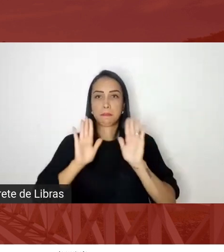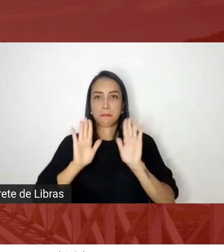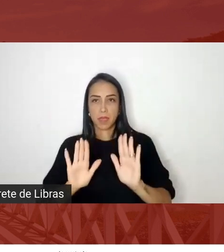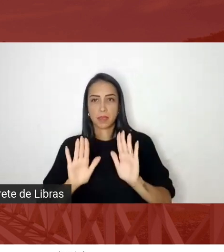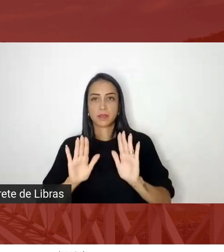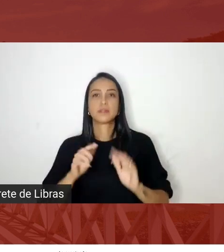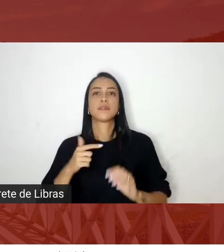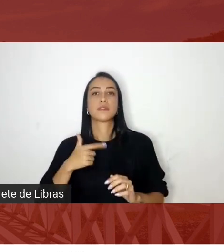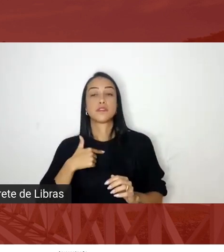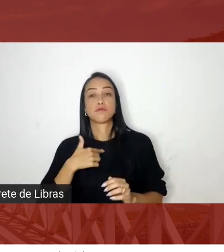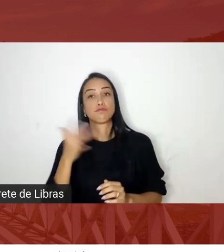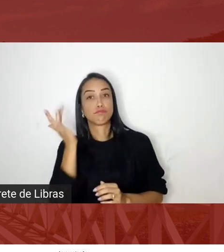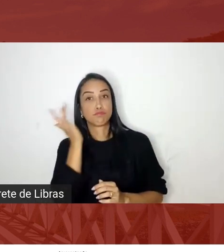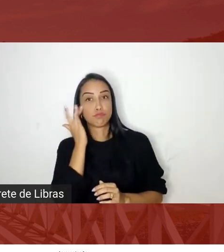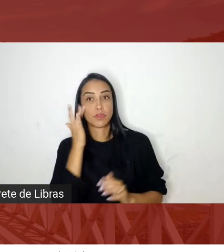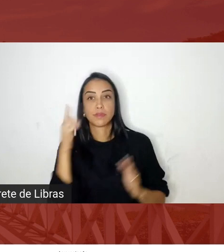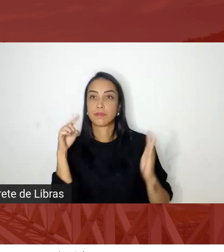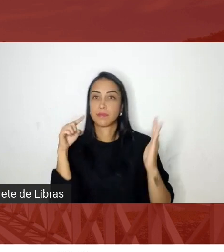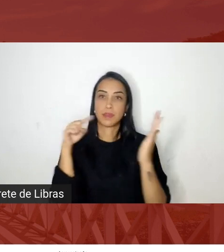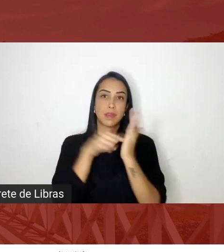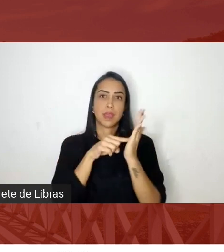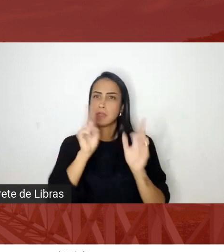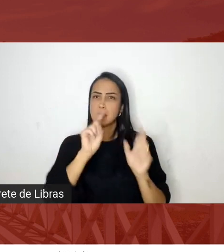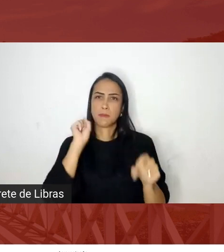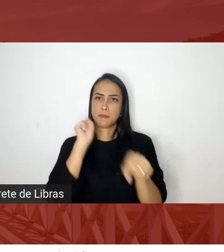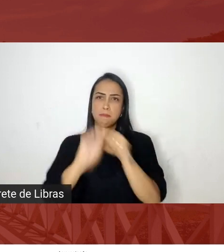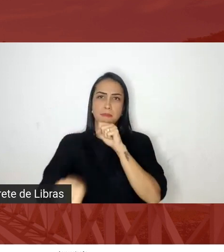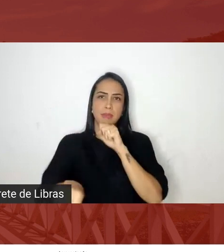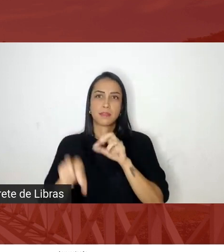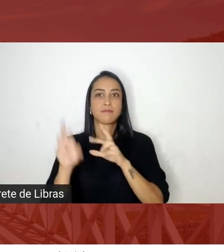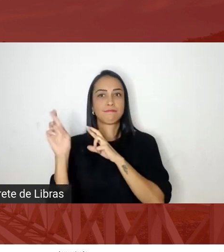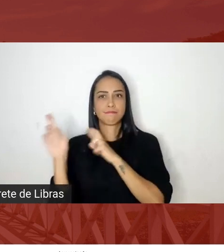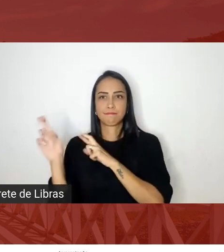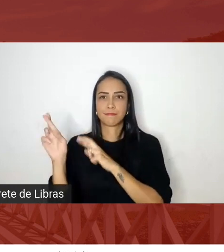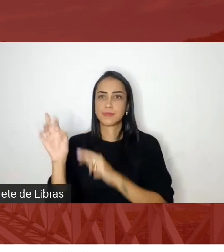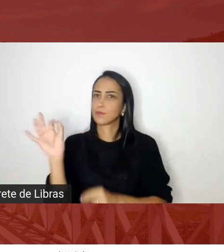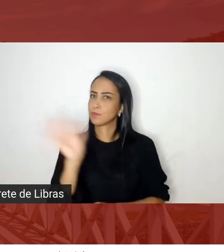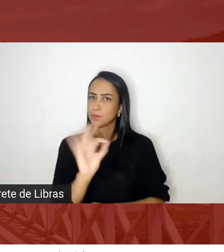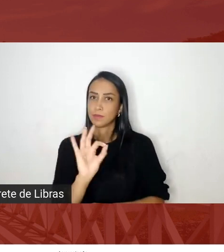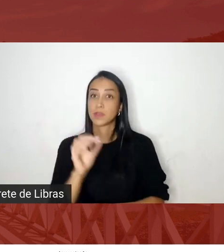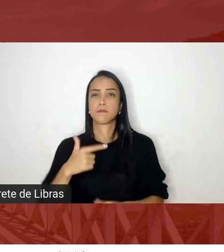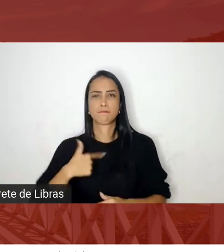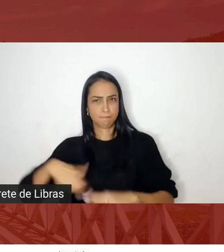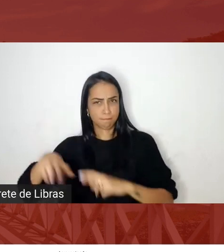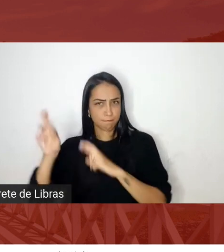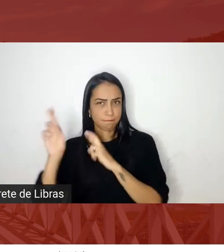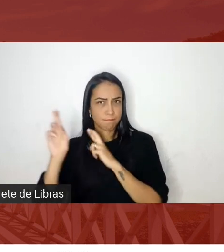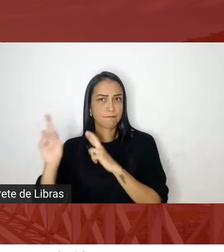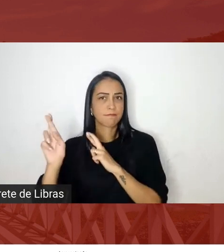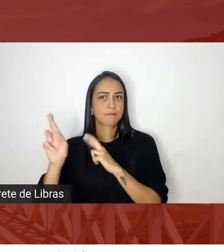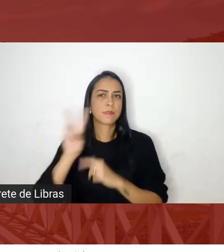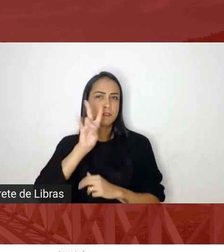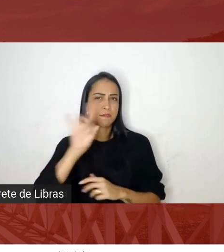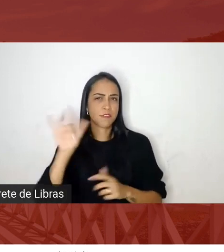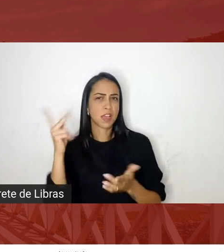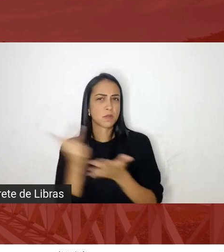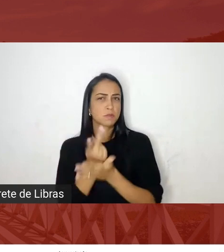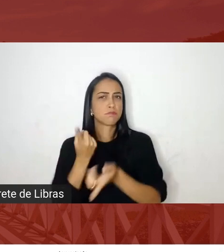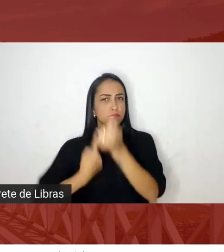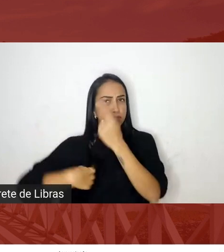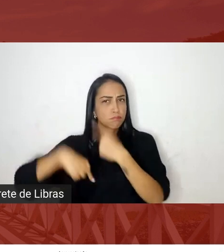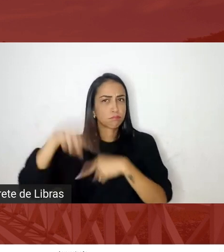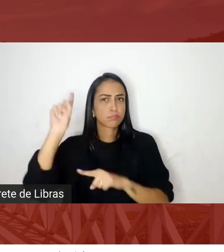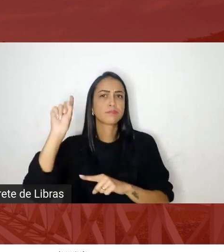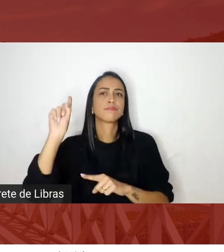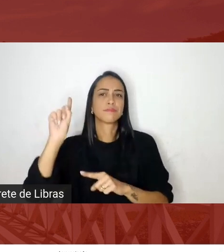de denunciar não mata a esperança em momento algum eu sou esperançoso que vai haver uma virada de mesa e que